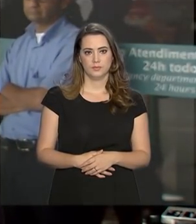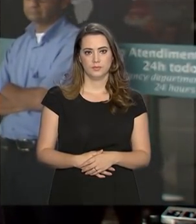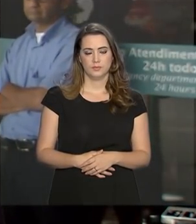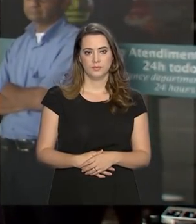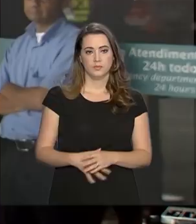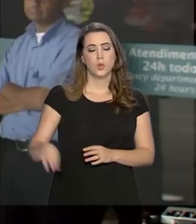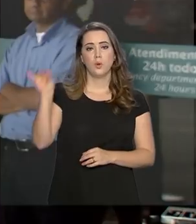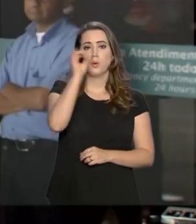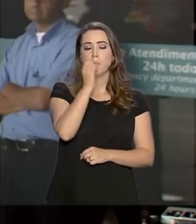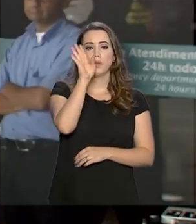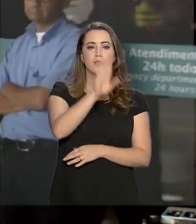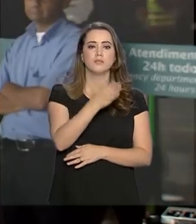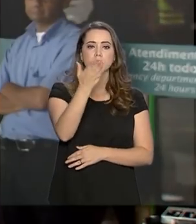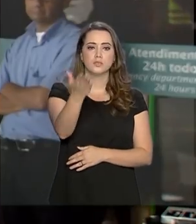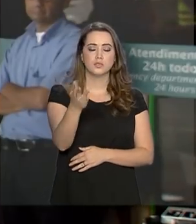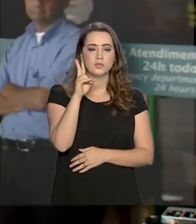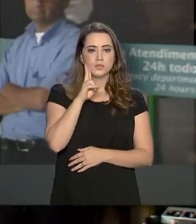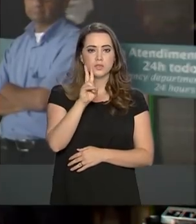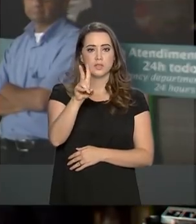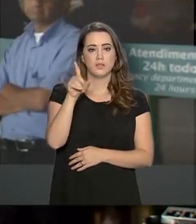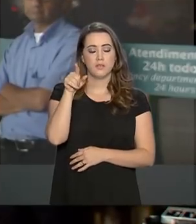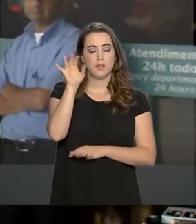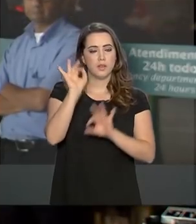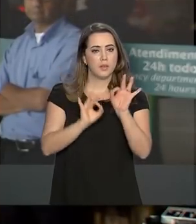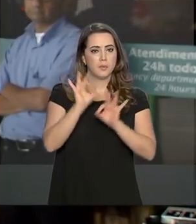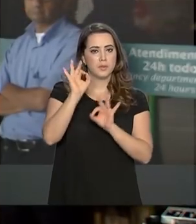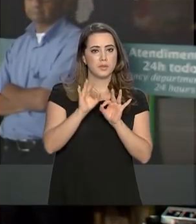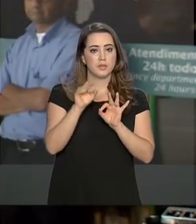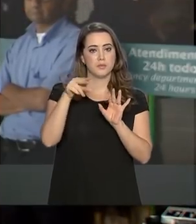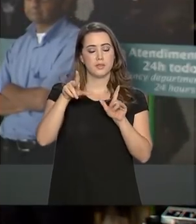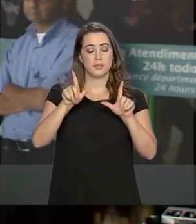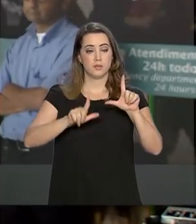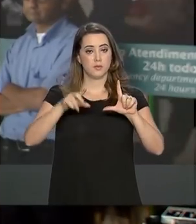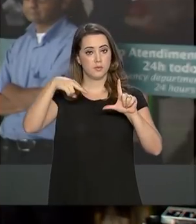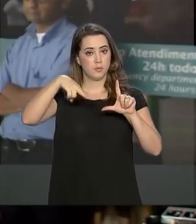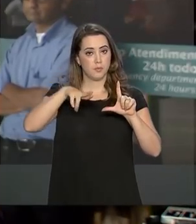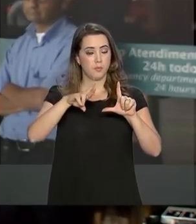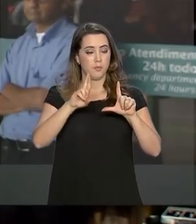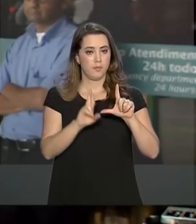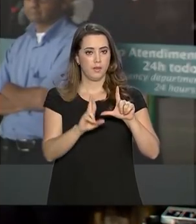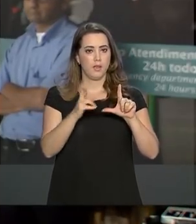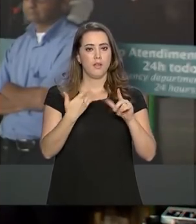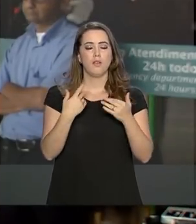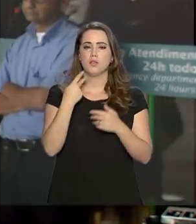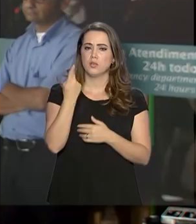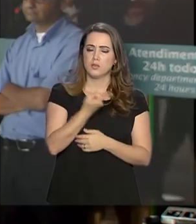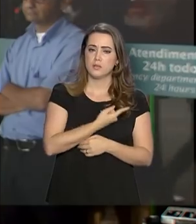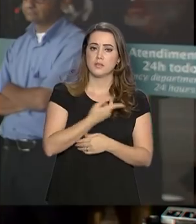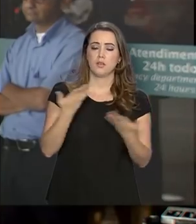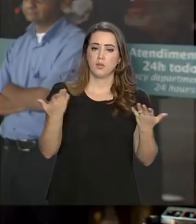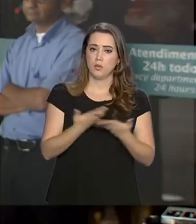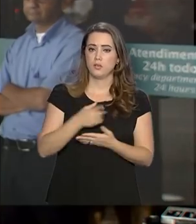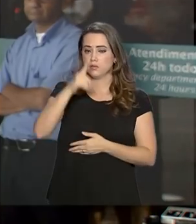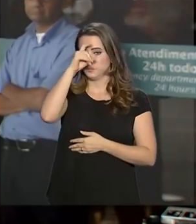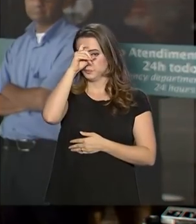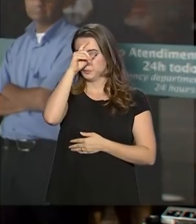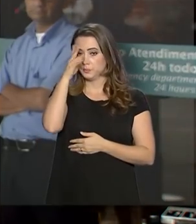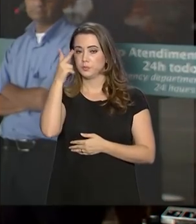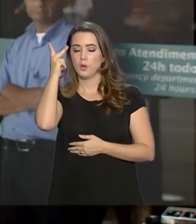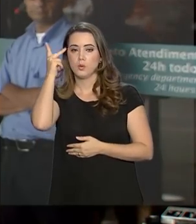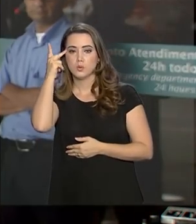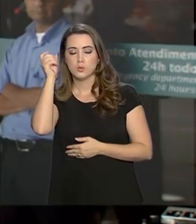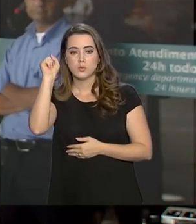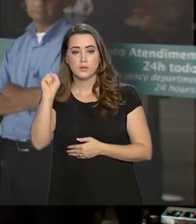Boa tarde a você que acompanha a programação da NBR. Falamos do Hospital Albert Einstein na zona sul da capital paulista,